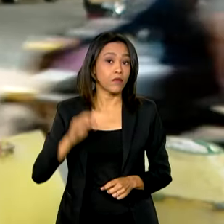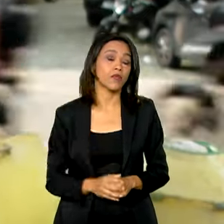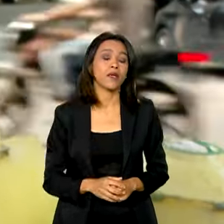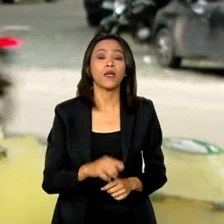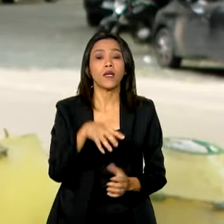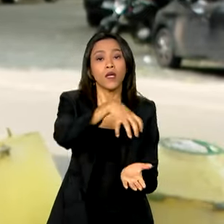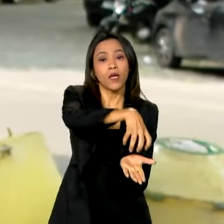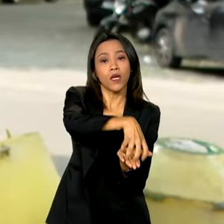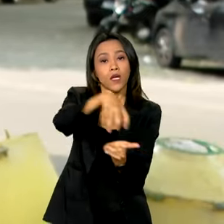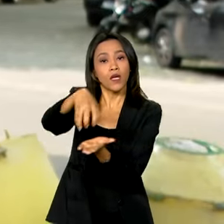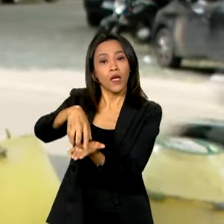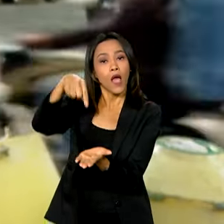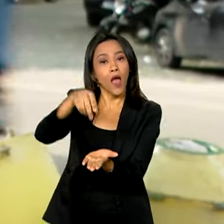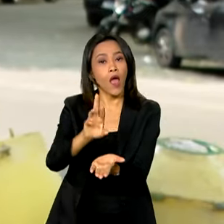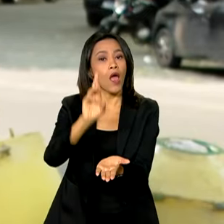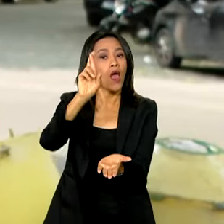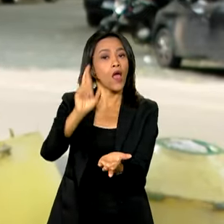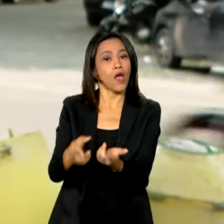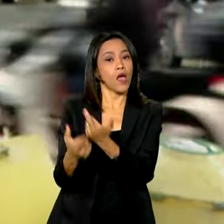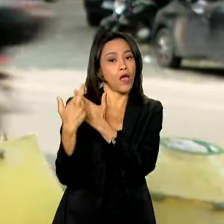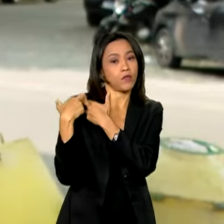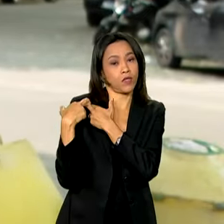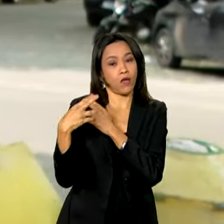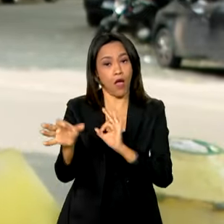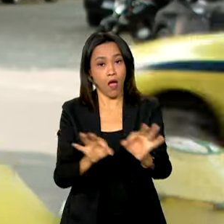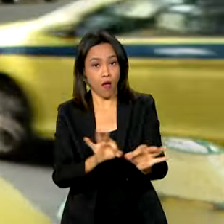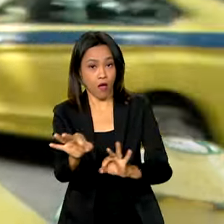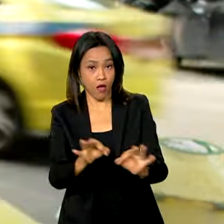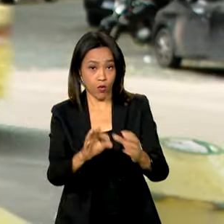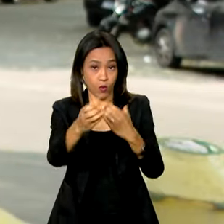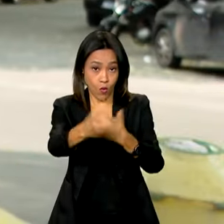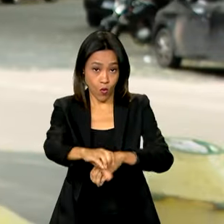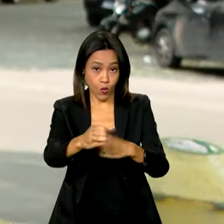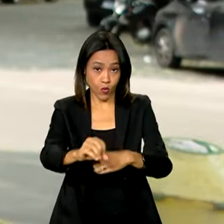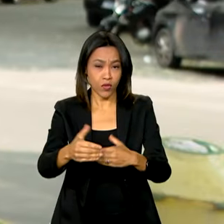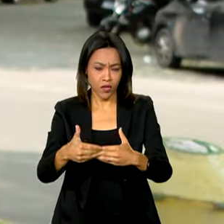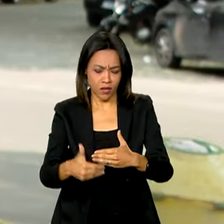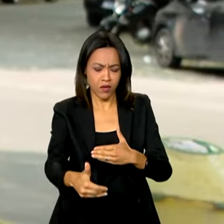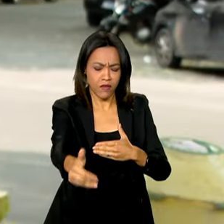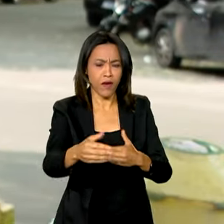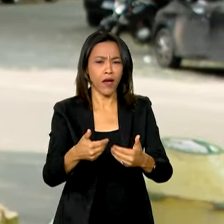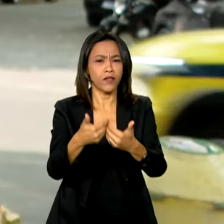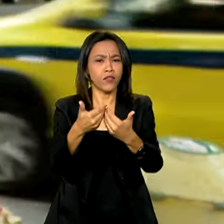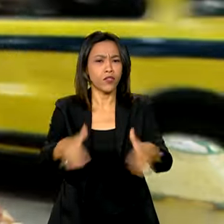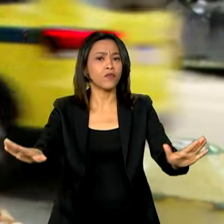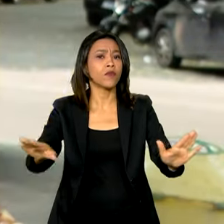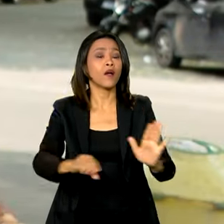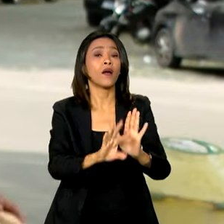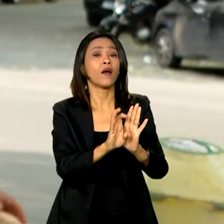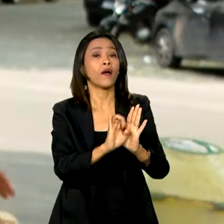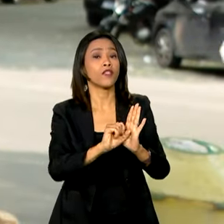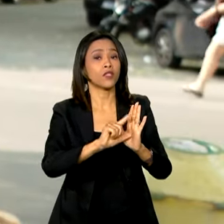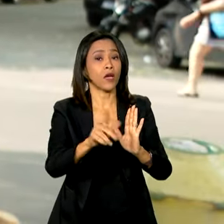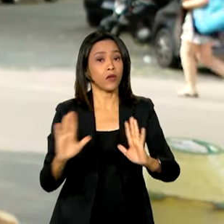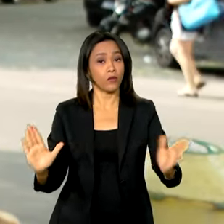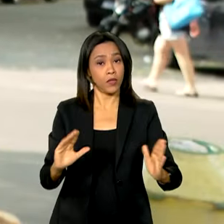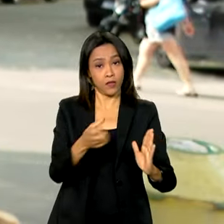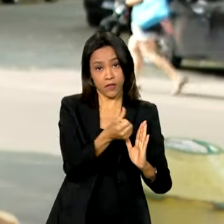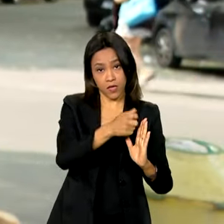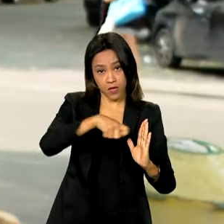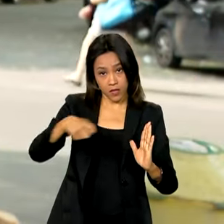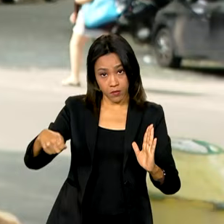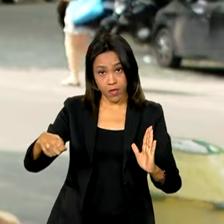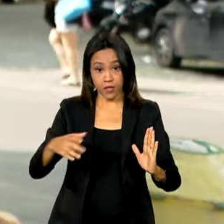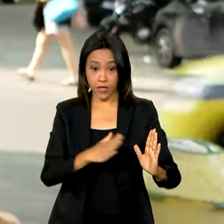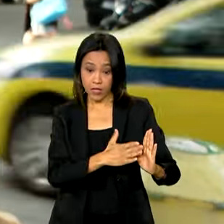vão ser responsáveis pela realização dos concursos públicos e devem publicar o edital em até seis meses. A antecedência mínima entre o